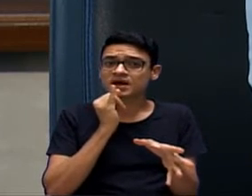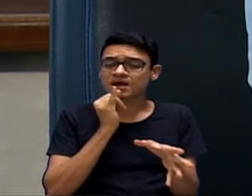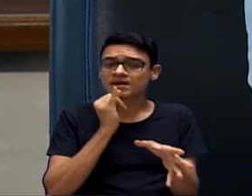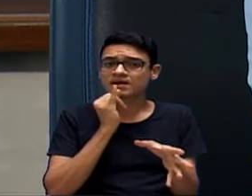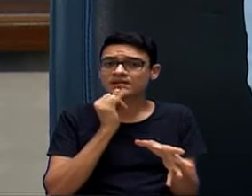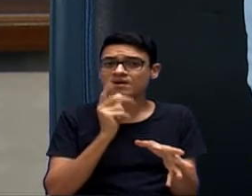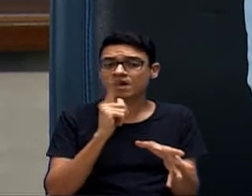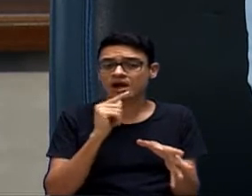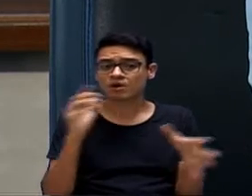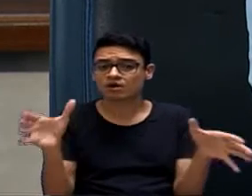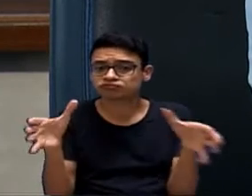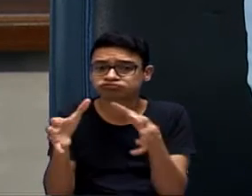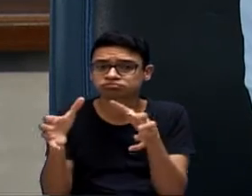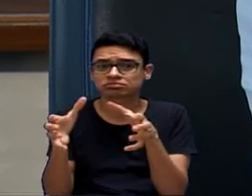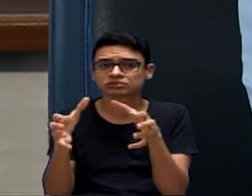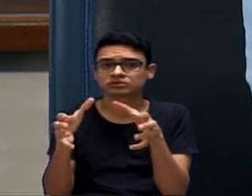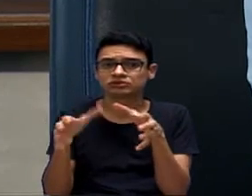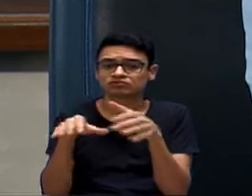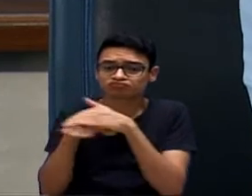ainda mais a dificuldade.